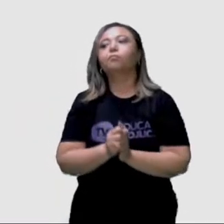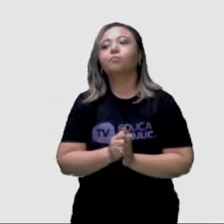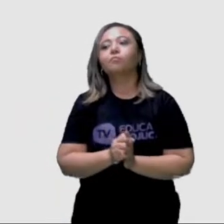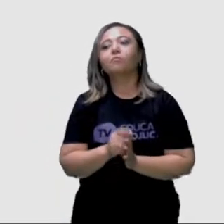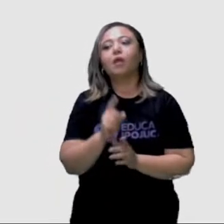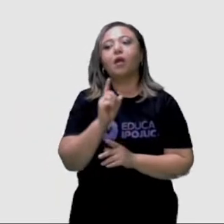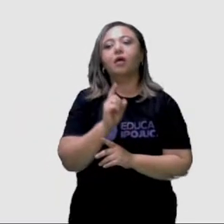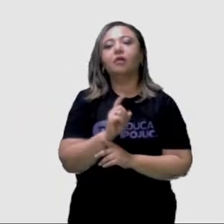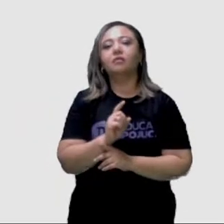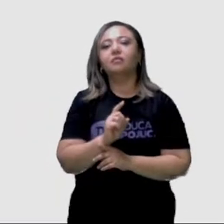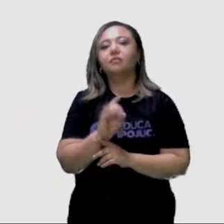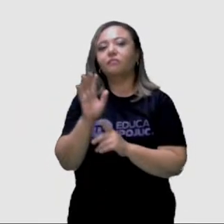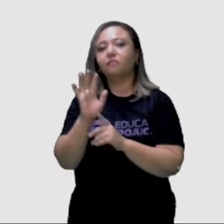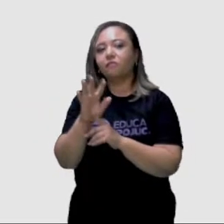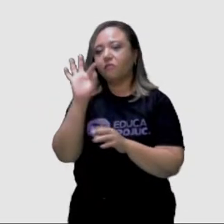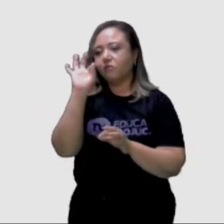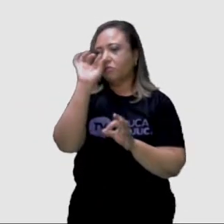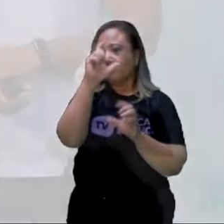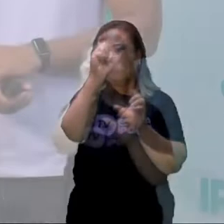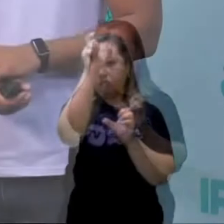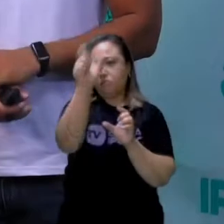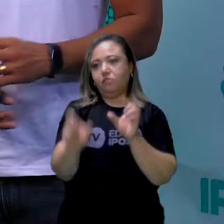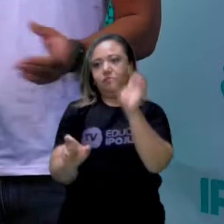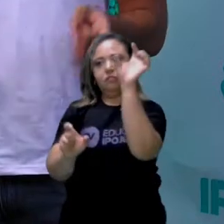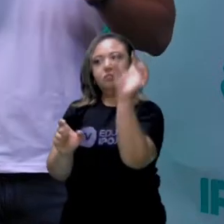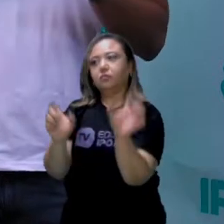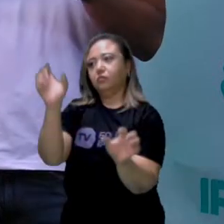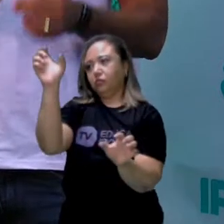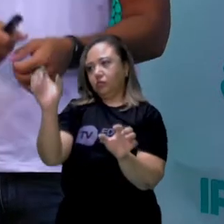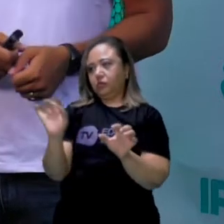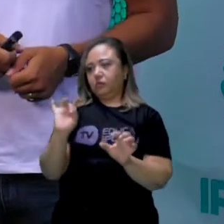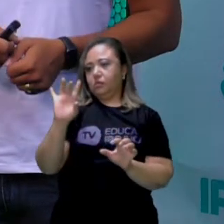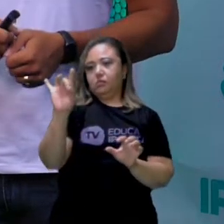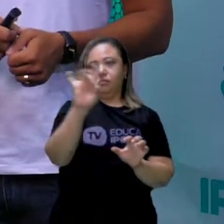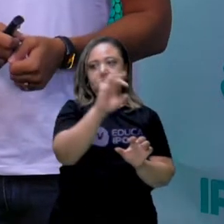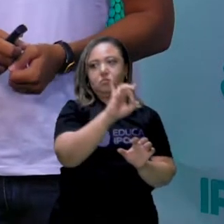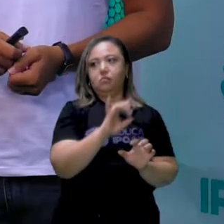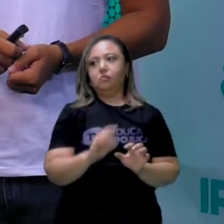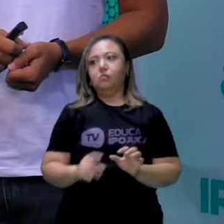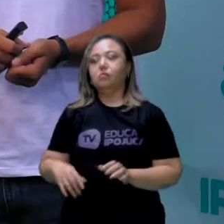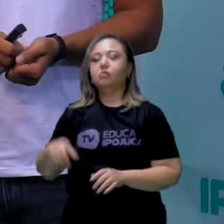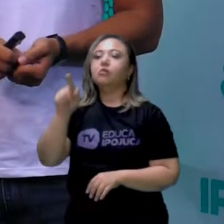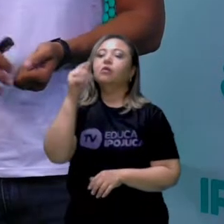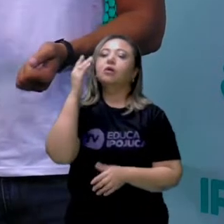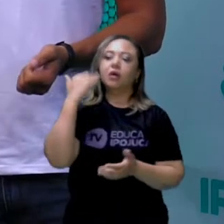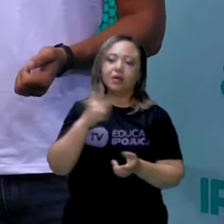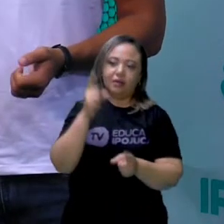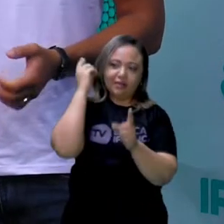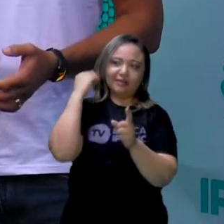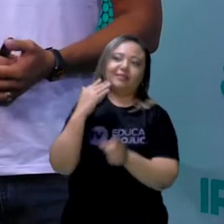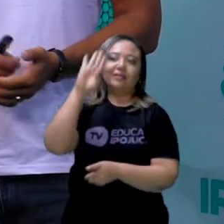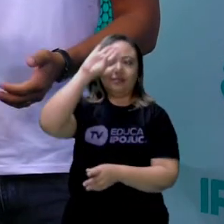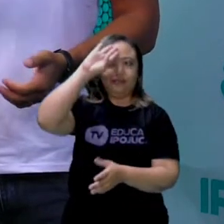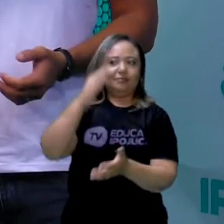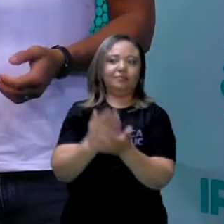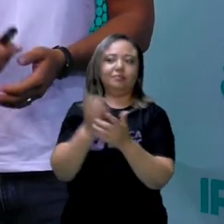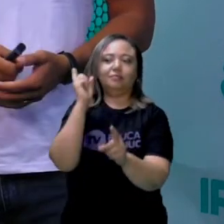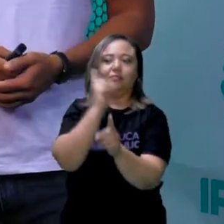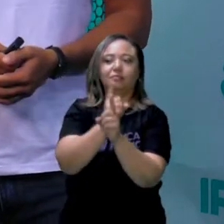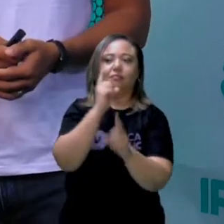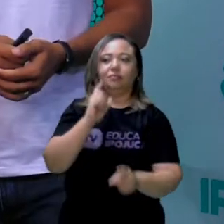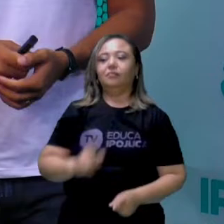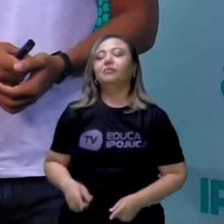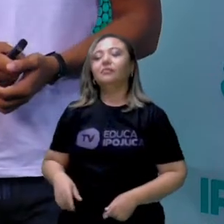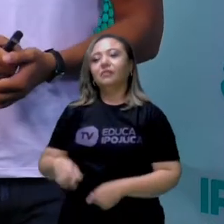a localização de cada uma delas. Bom, tenho certeza que vocês conseguiram achar todas as palavras, acertaram,